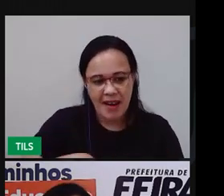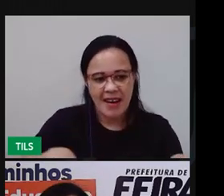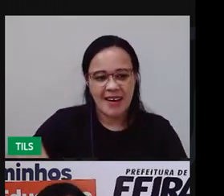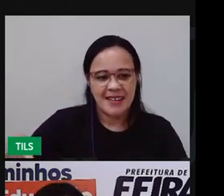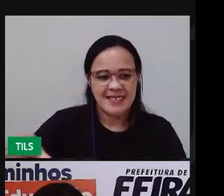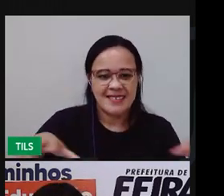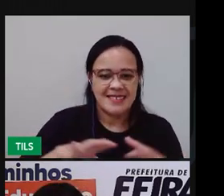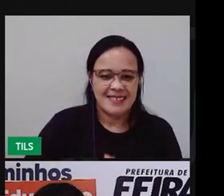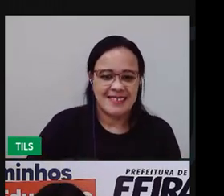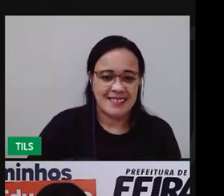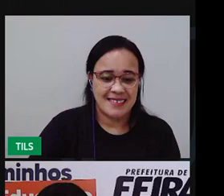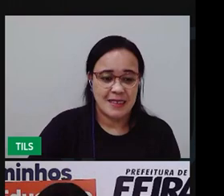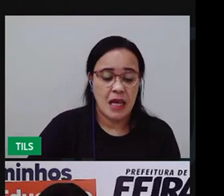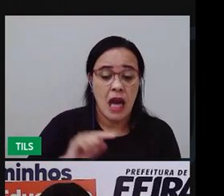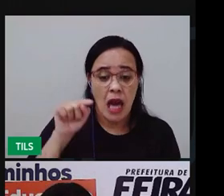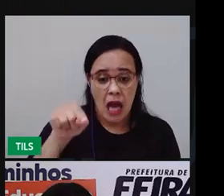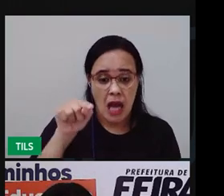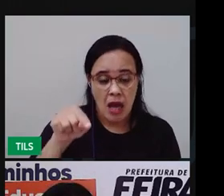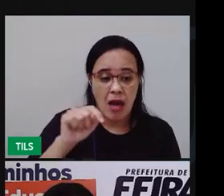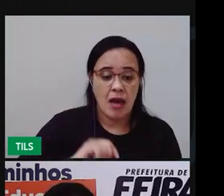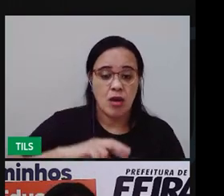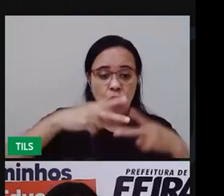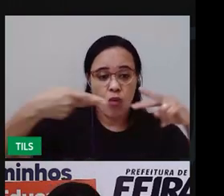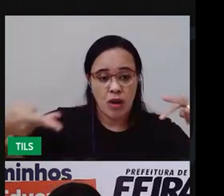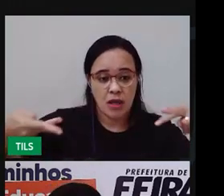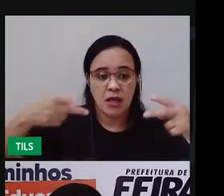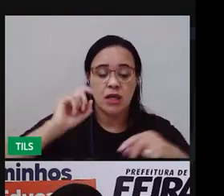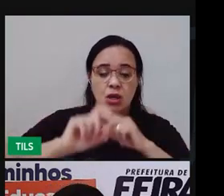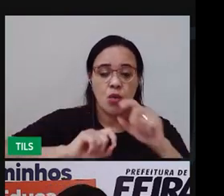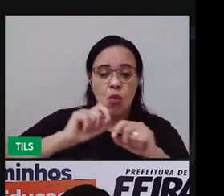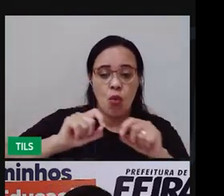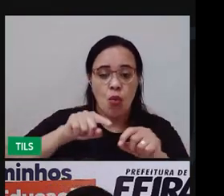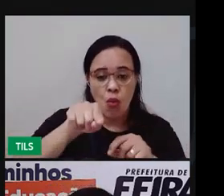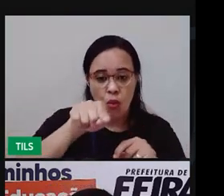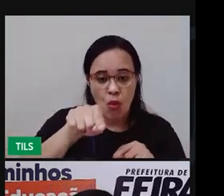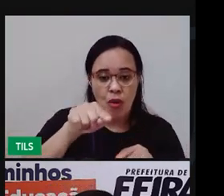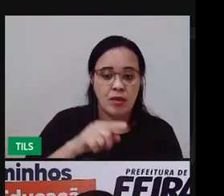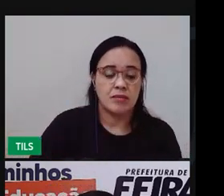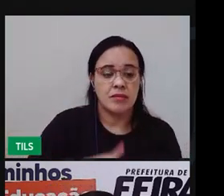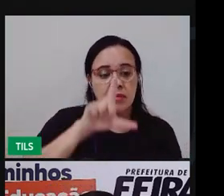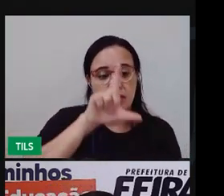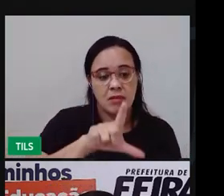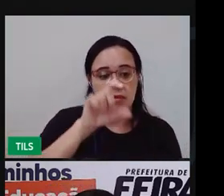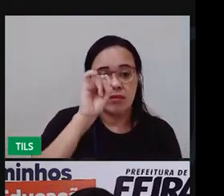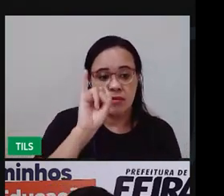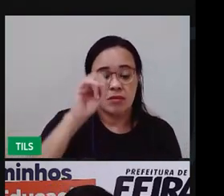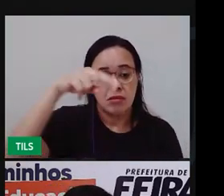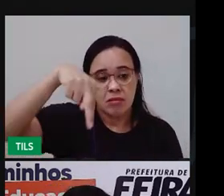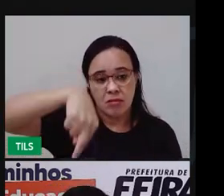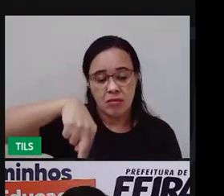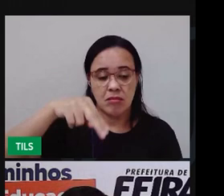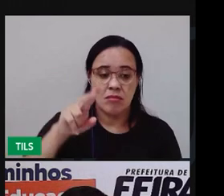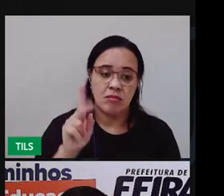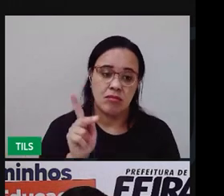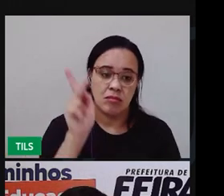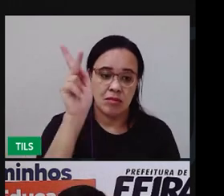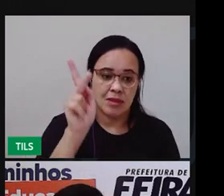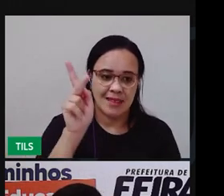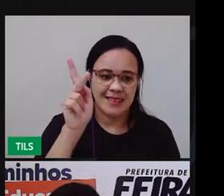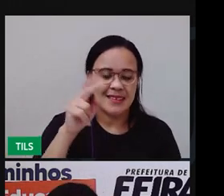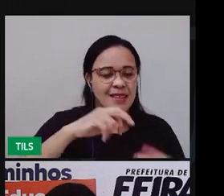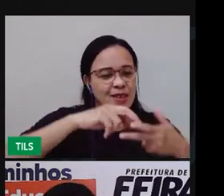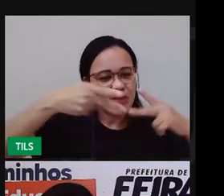Ele tá disponível no site WorldWall. Tá nesse link aqui. Que está na apresentação.